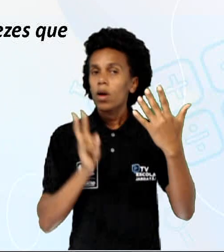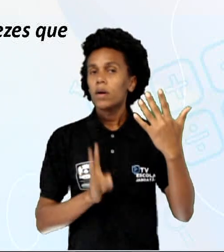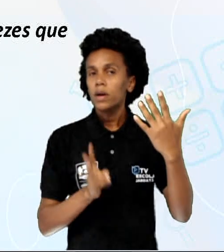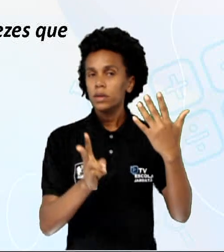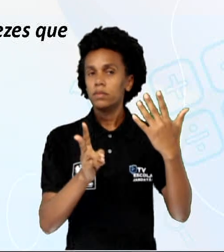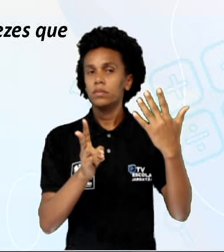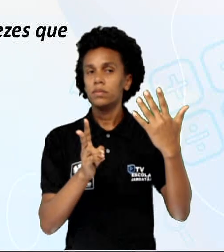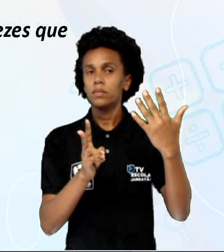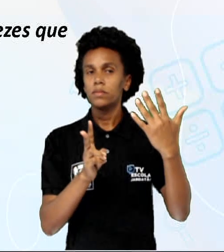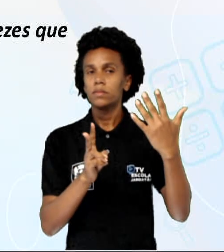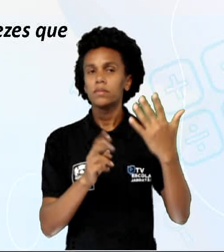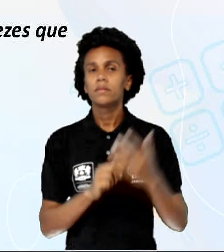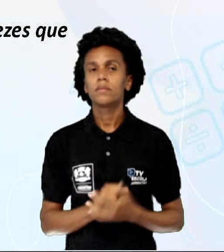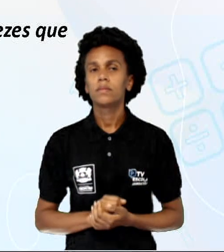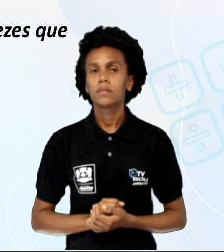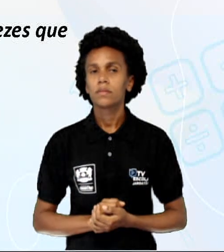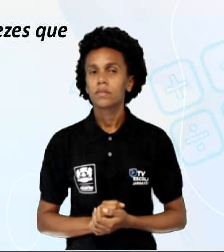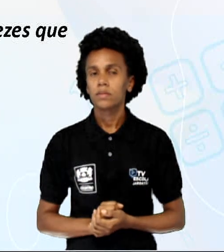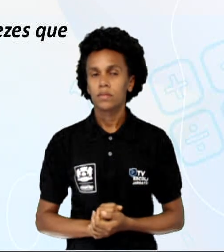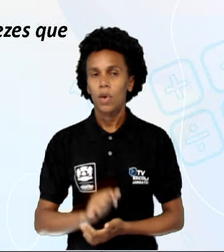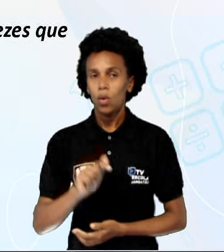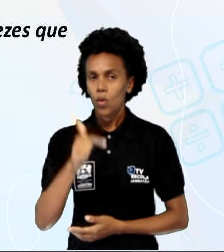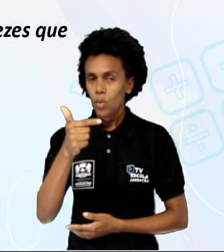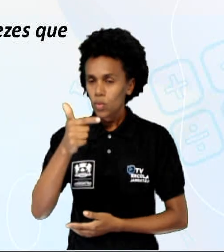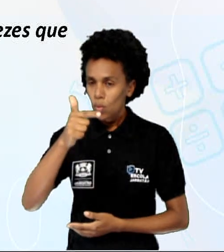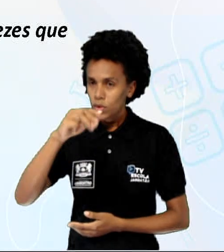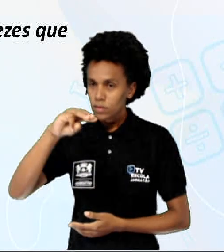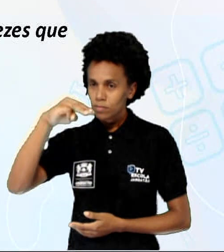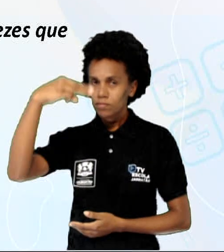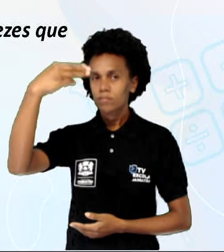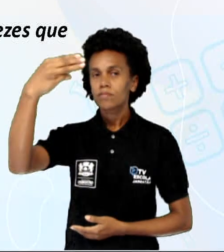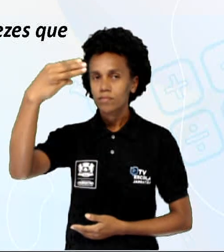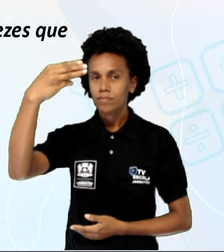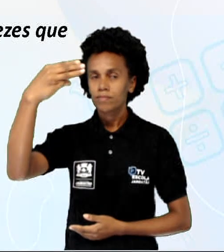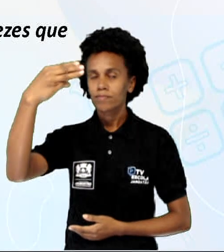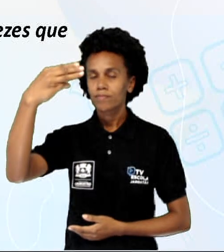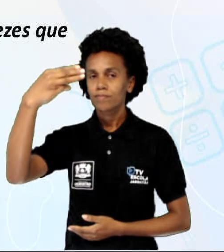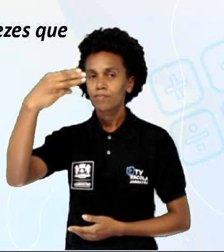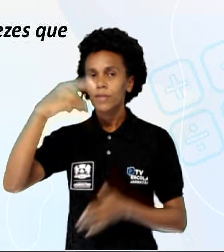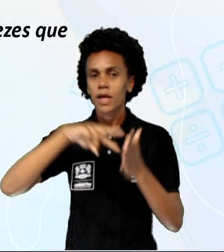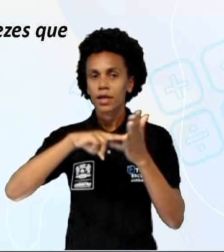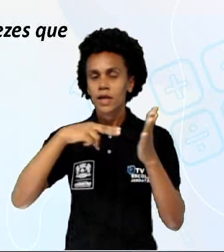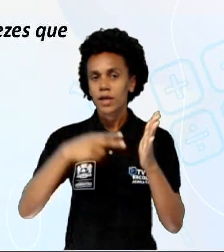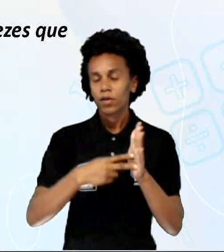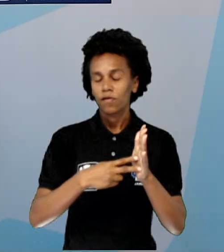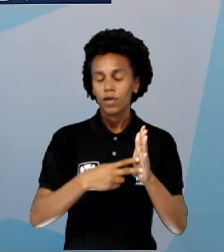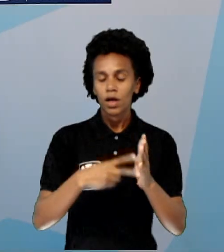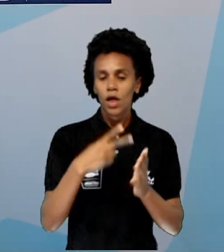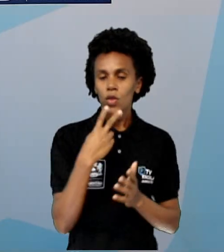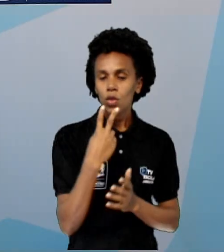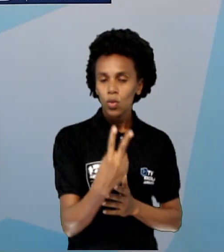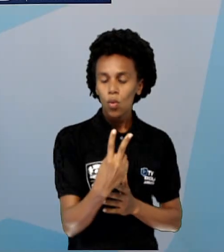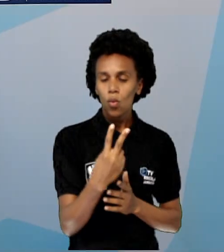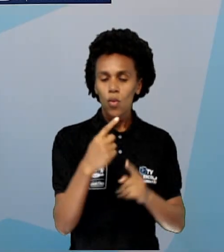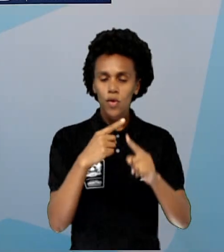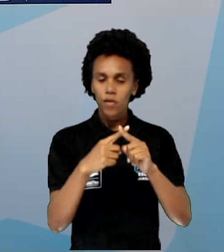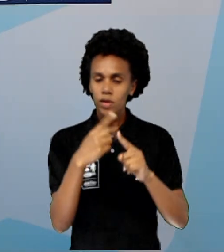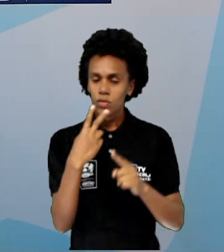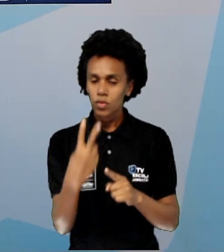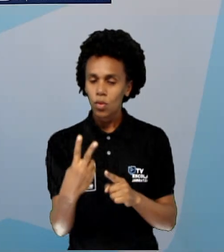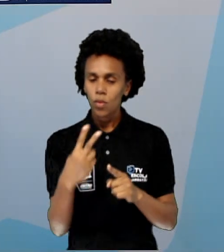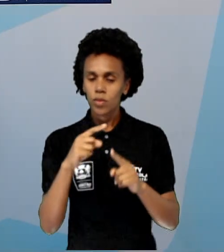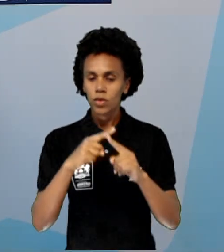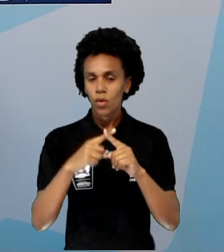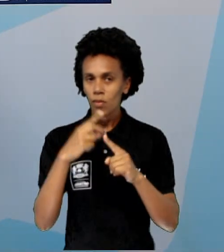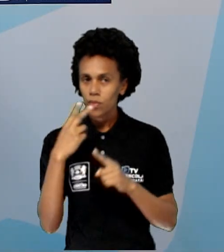o 2 elevado à terceira significa a multiplicação de 3 vezes o número 2, ó. Então, eu vou estar repetindo o 2